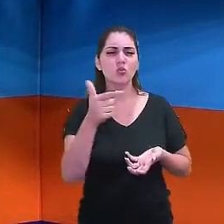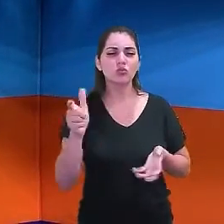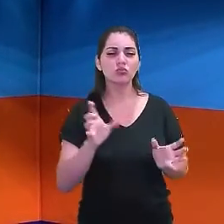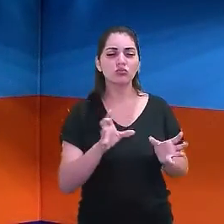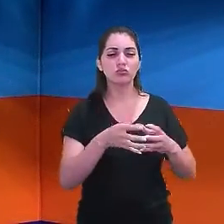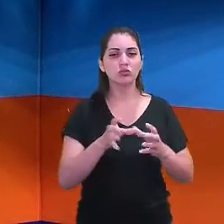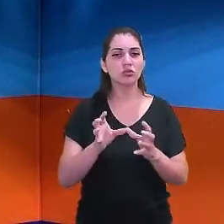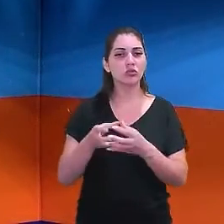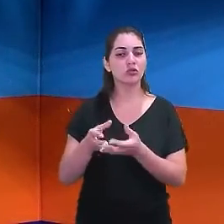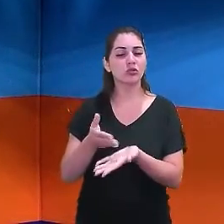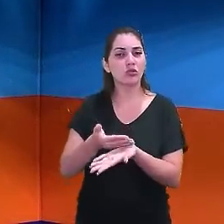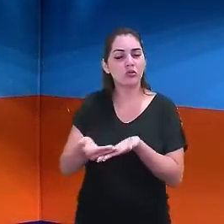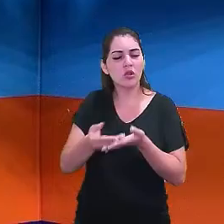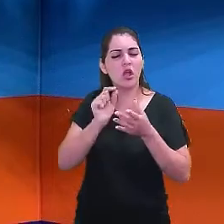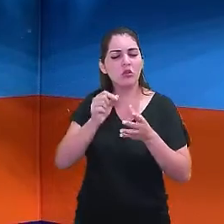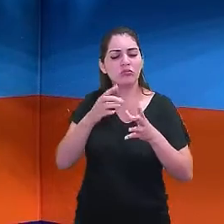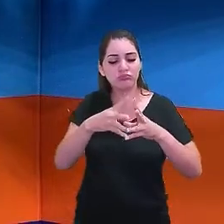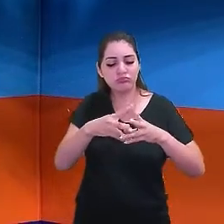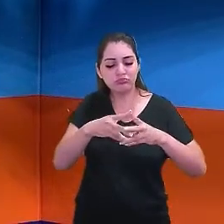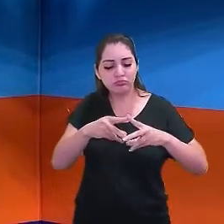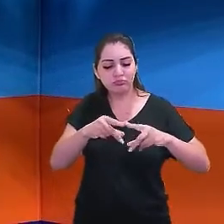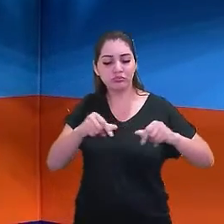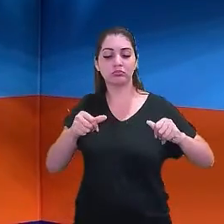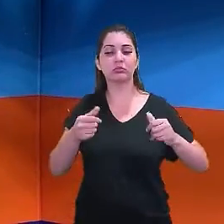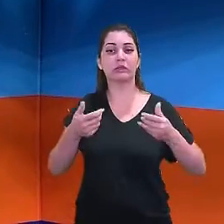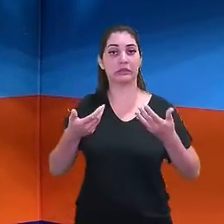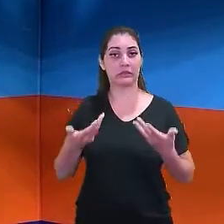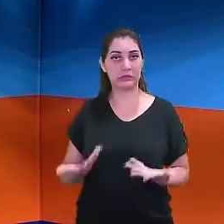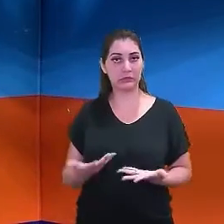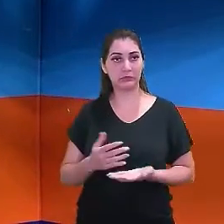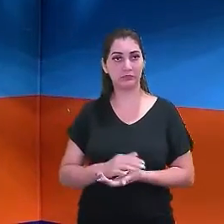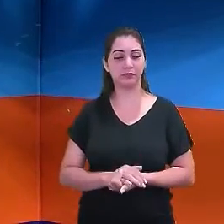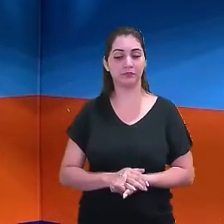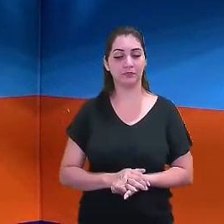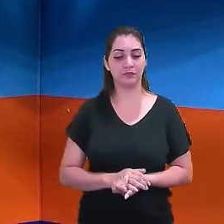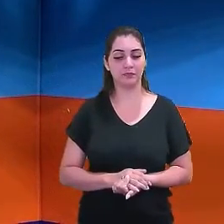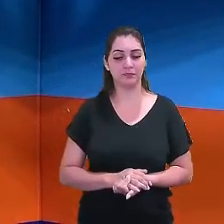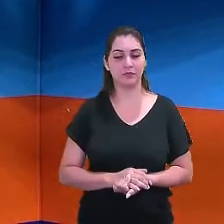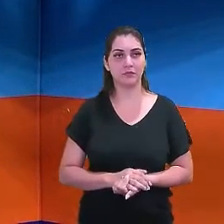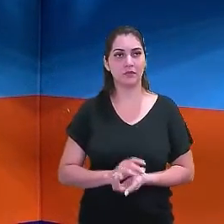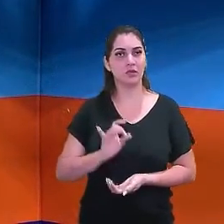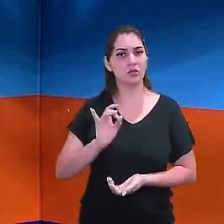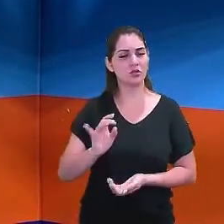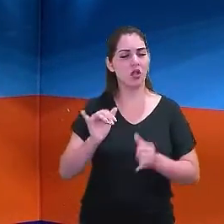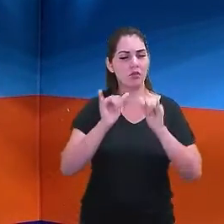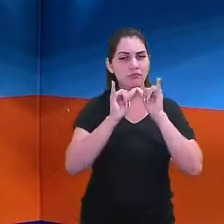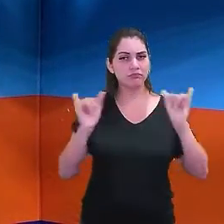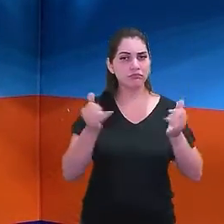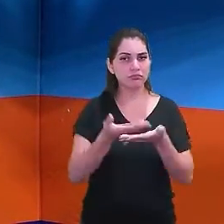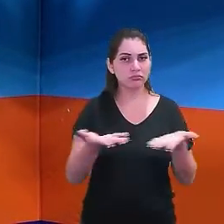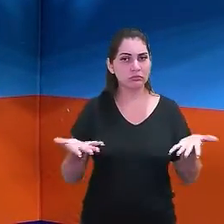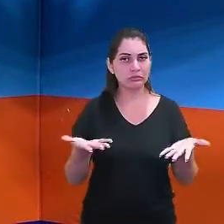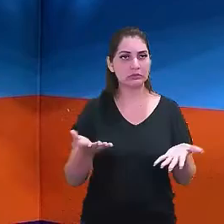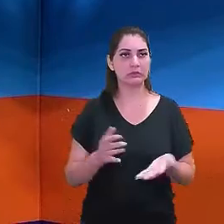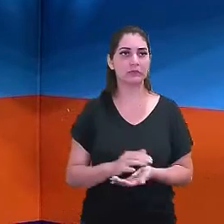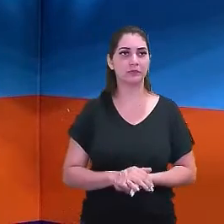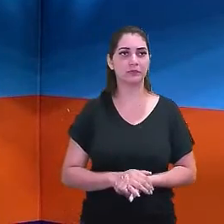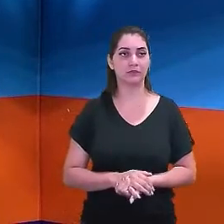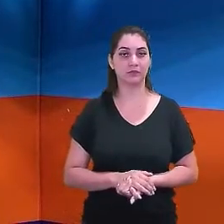foram se dissipando. Então, vou assim, né? Só dando dizendo a vocês. No